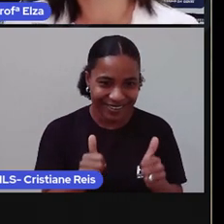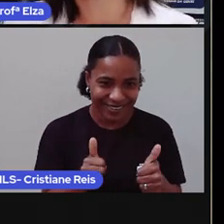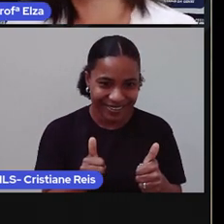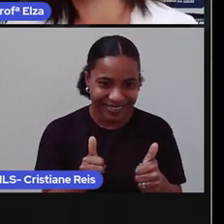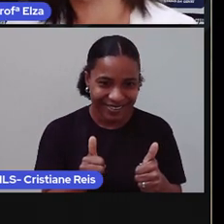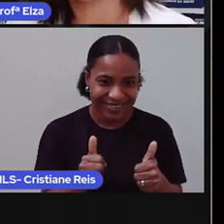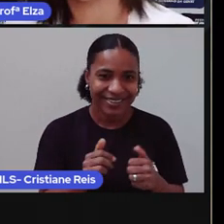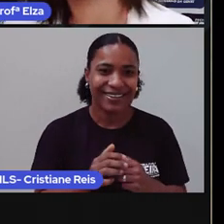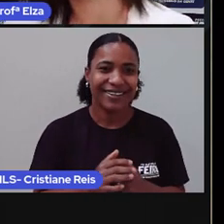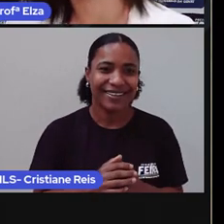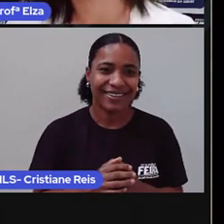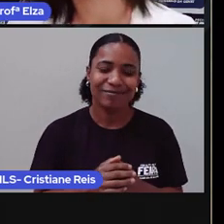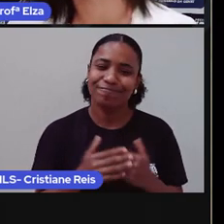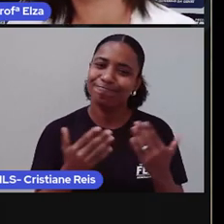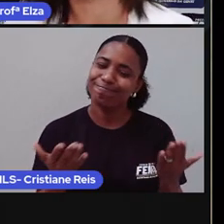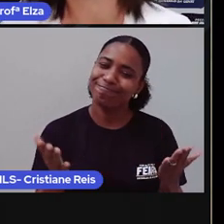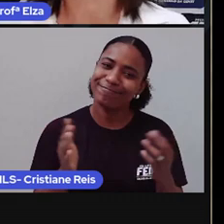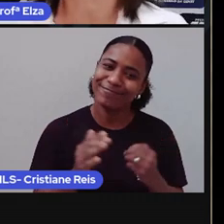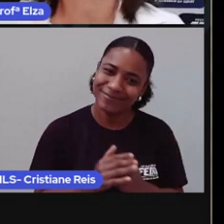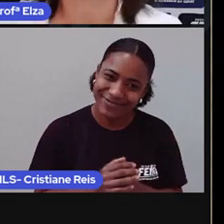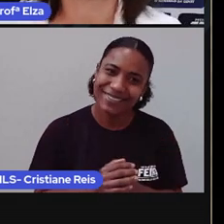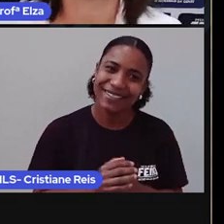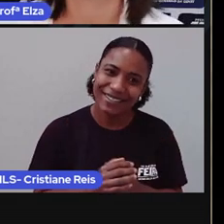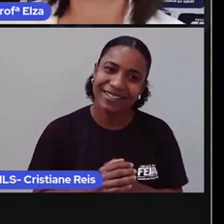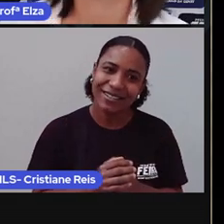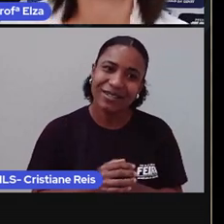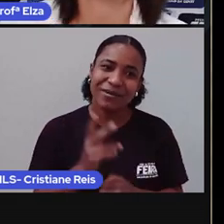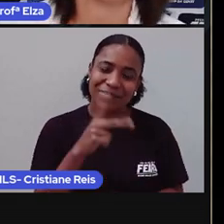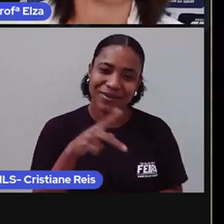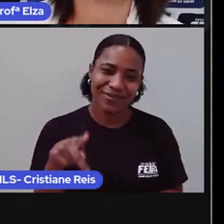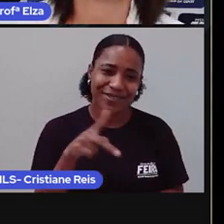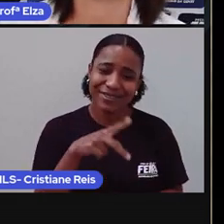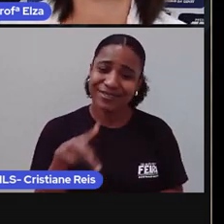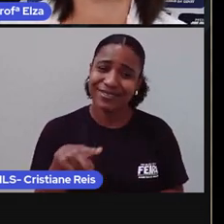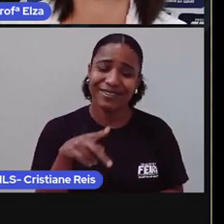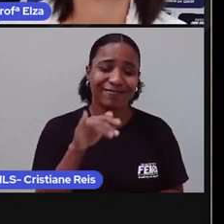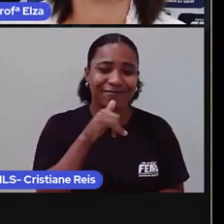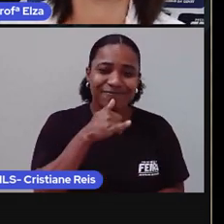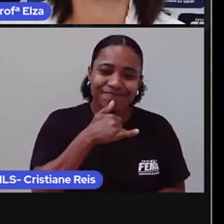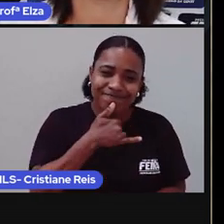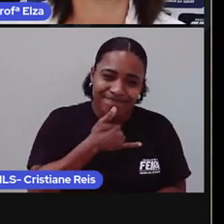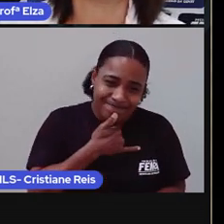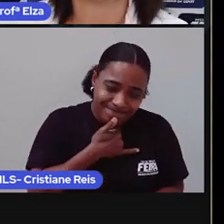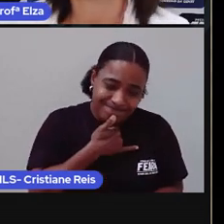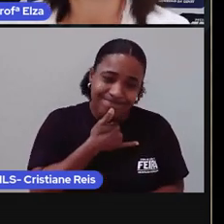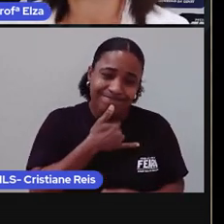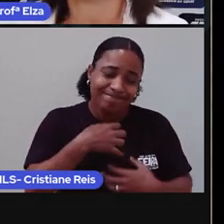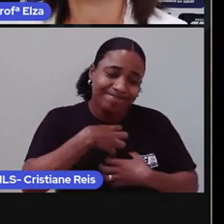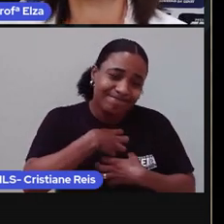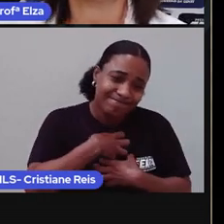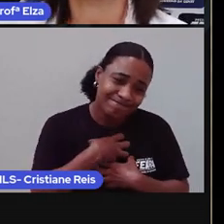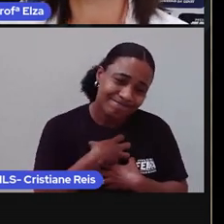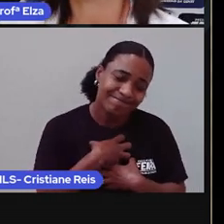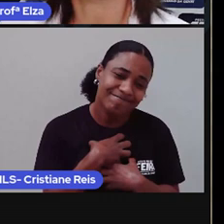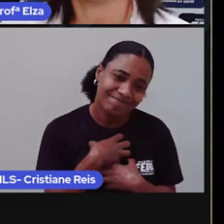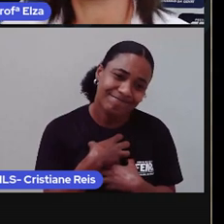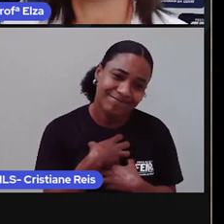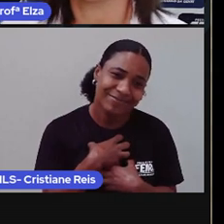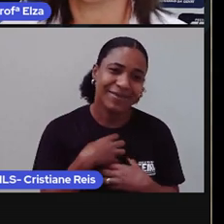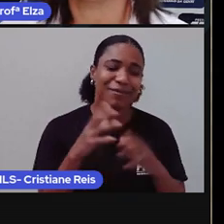Nossa, gente, a protatriz, porque a nossa aula chegou ao fim. Muito